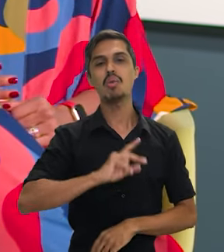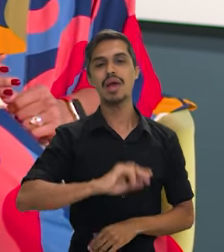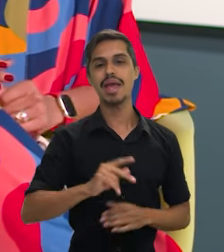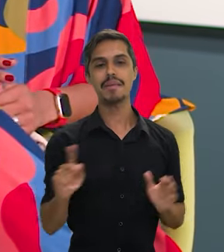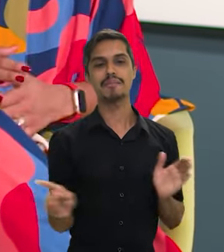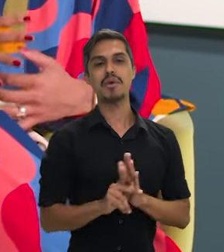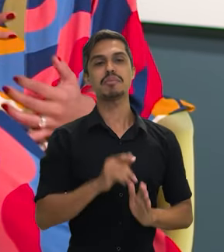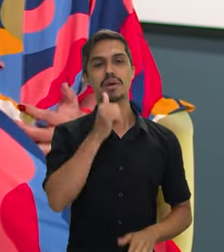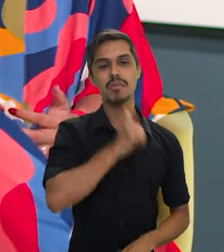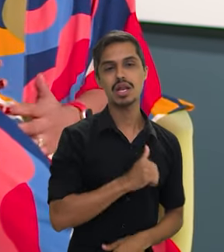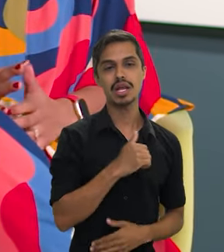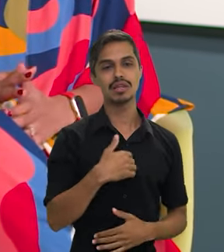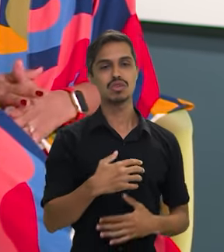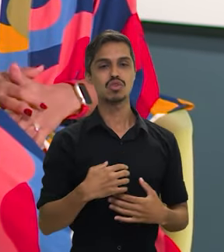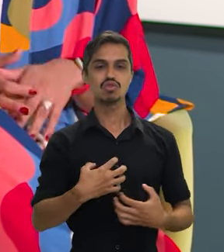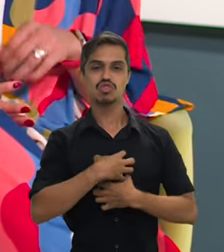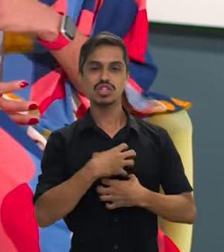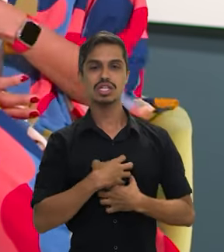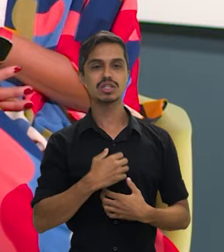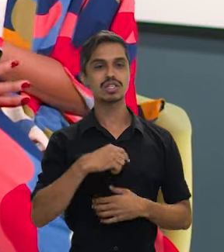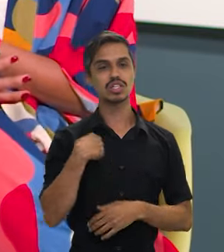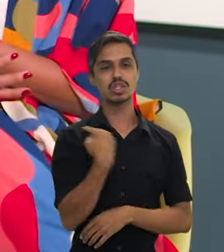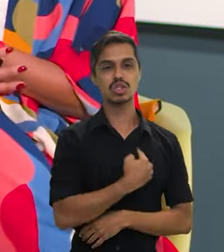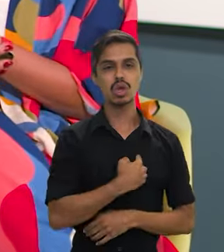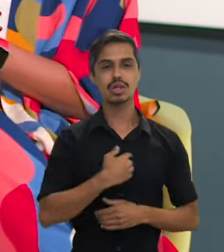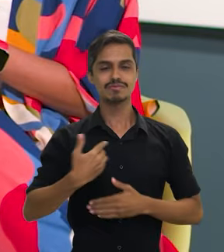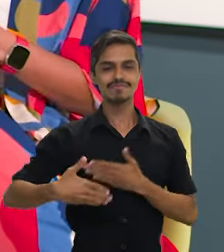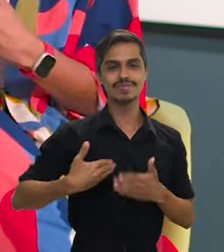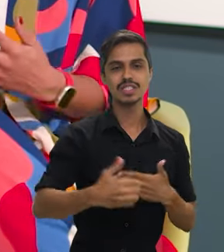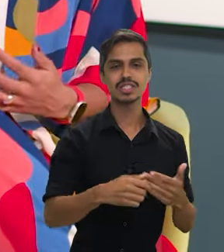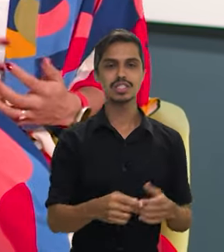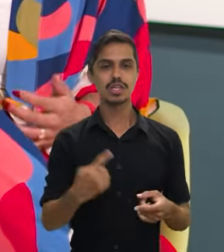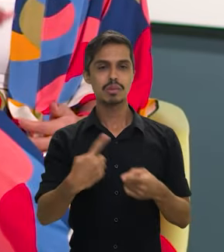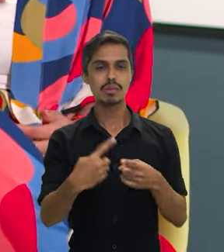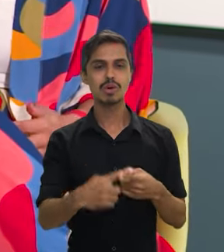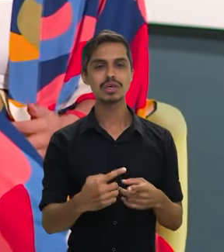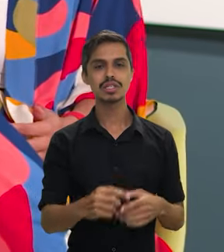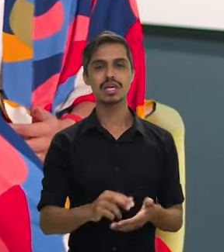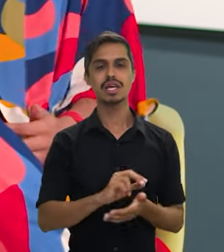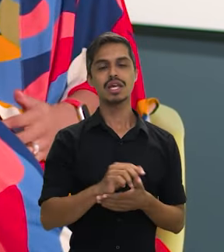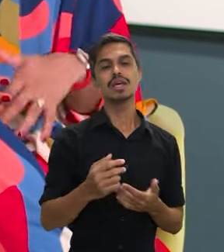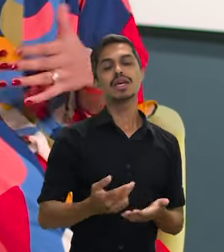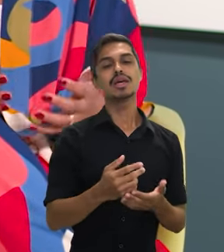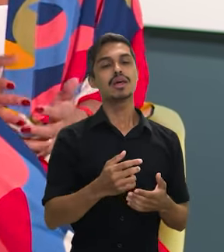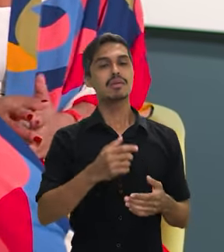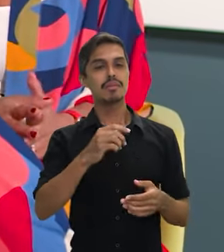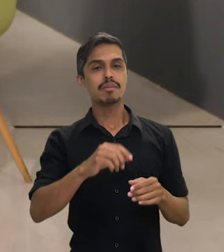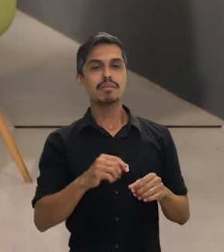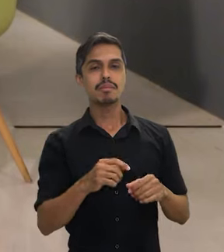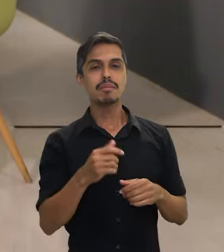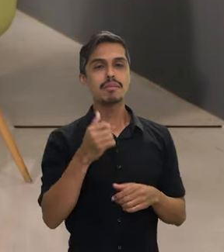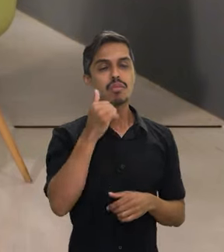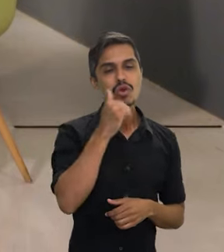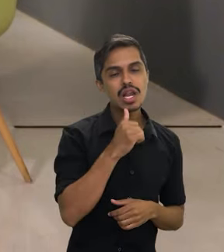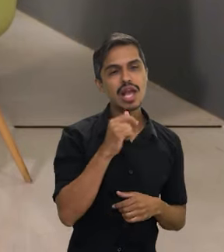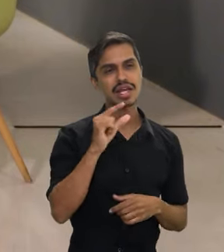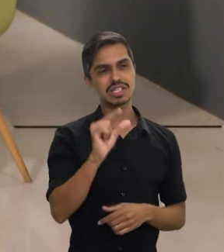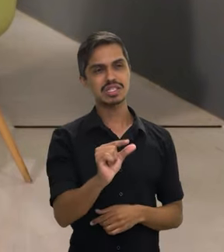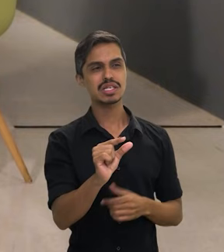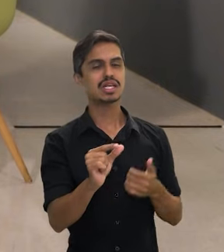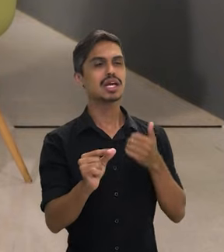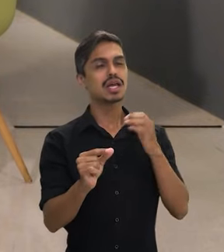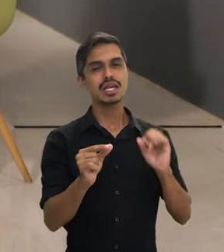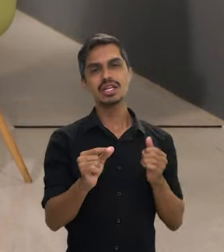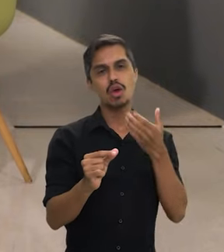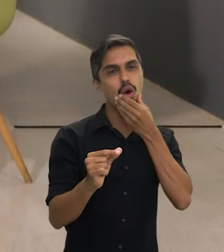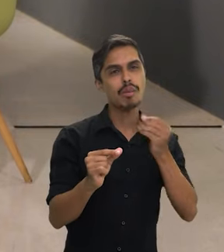sistema, a maneira com que somos tratadas, a maneira com que as pessoas minimizam o fato de terem menos mulheres do que homens, não são